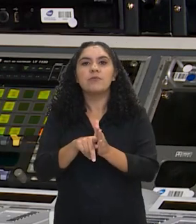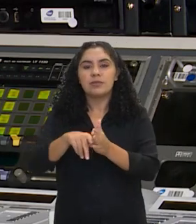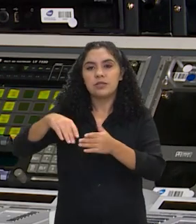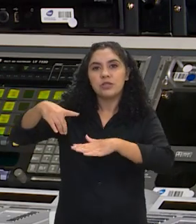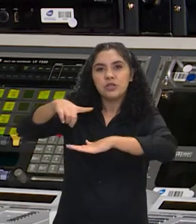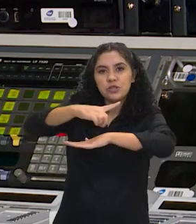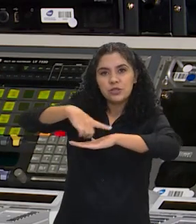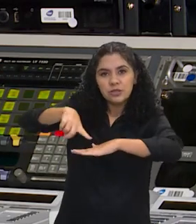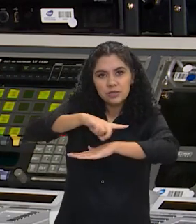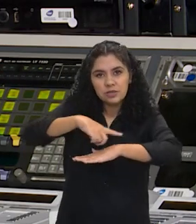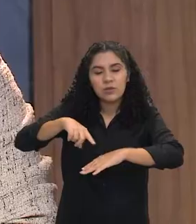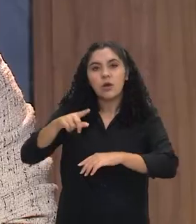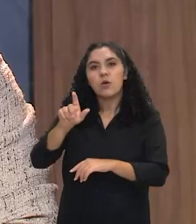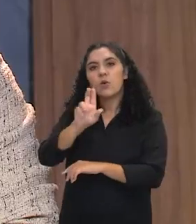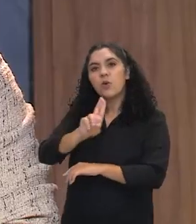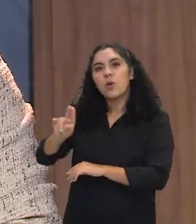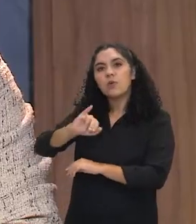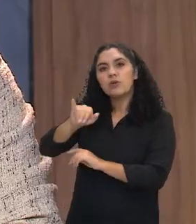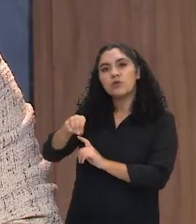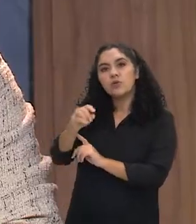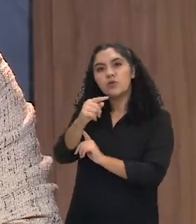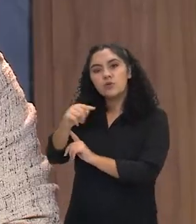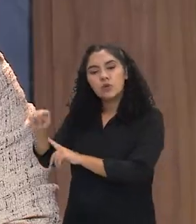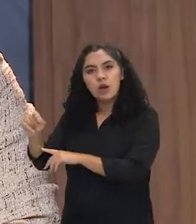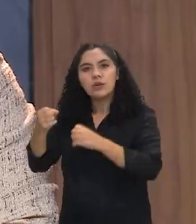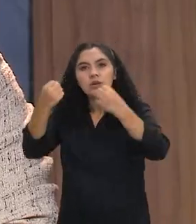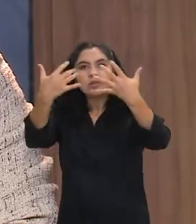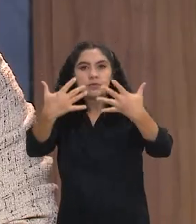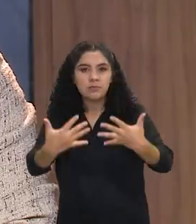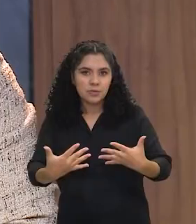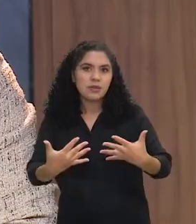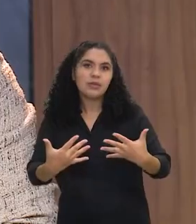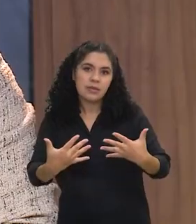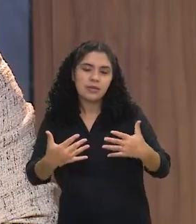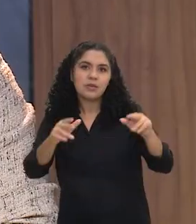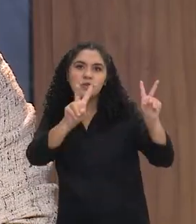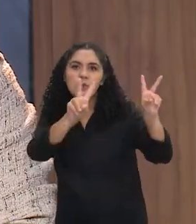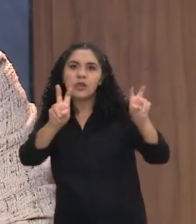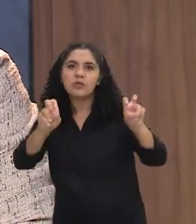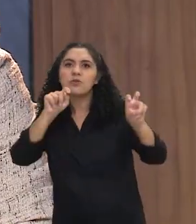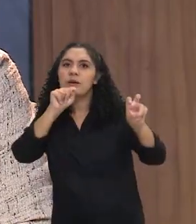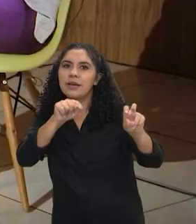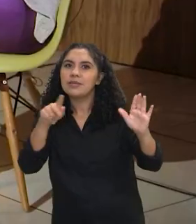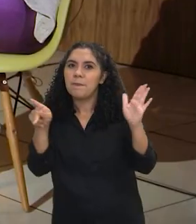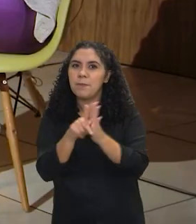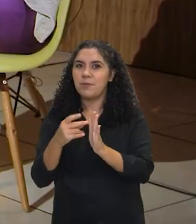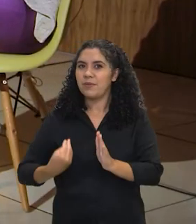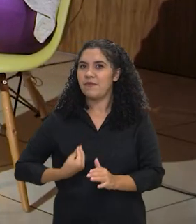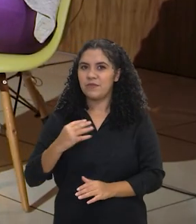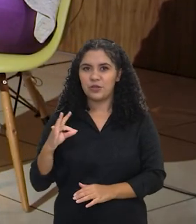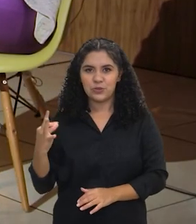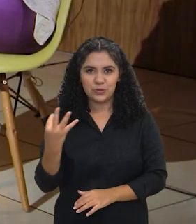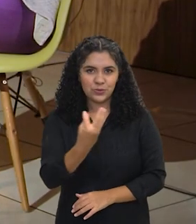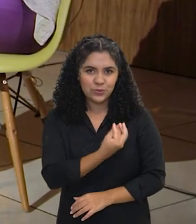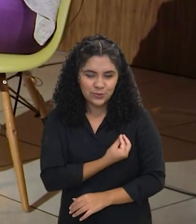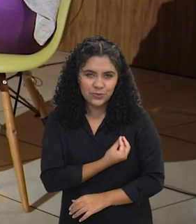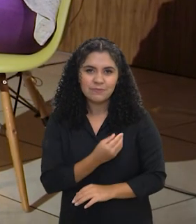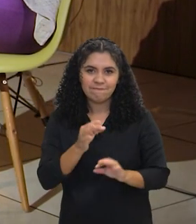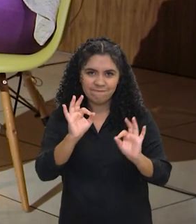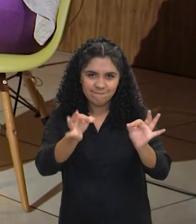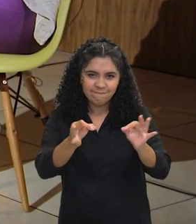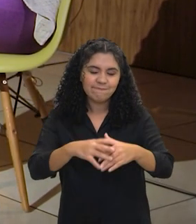República, o João Brante, falando sobre esse assunto que faz parte da vida de todo mundo, que a gente está nesse mundo digital, né,